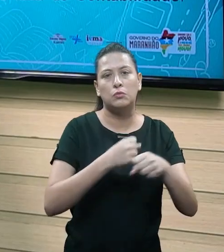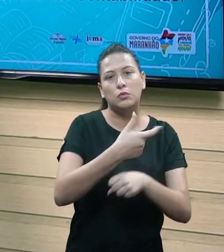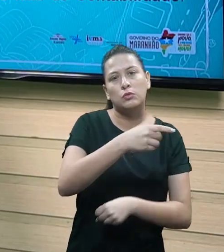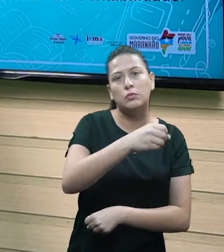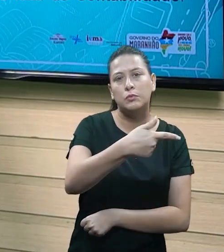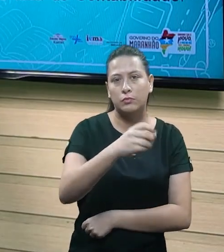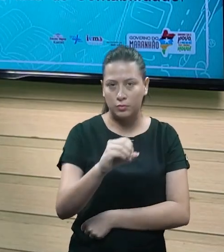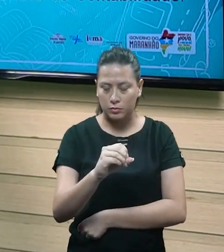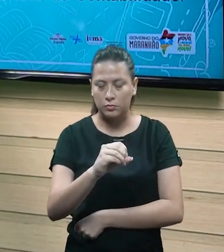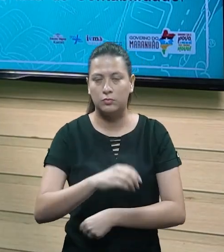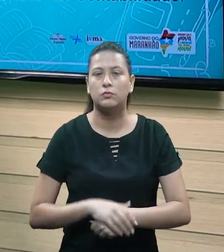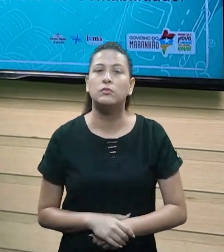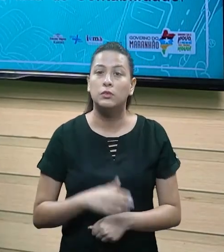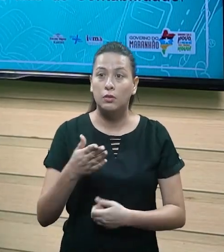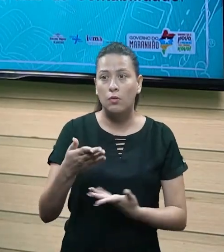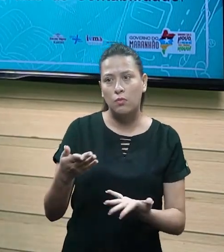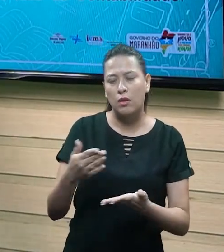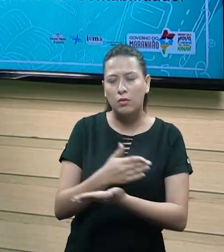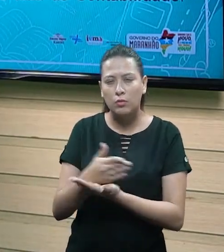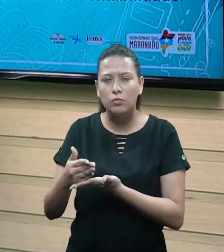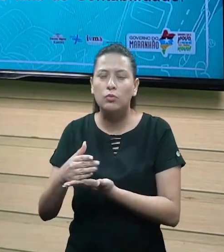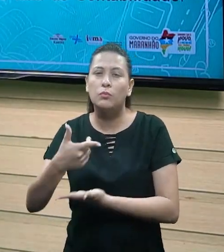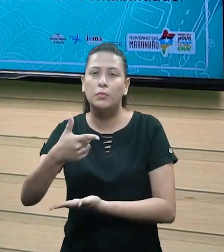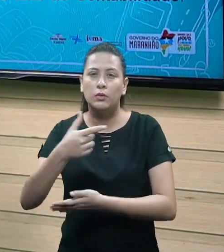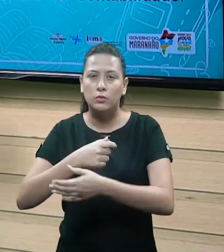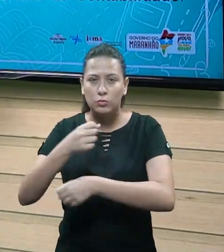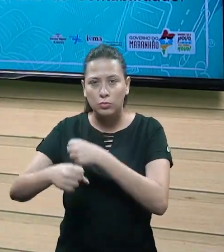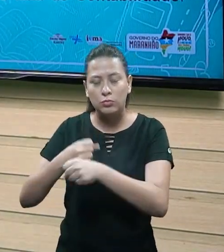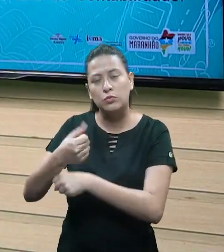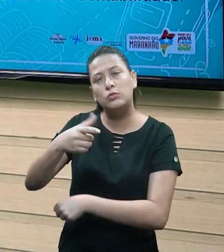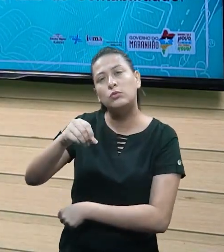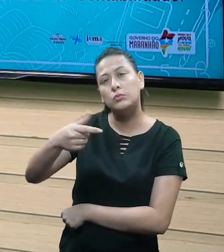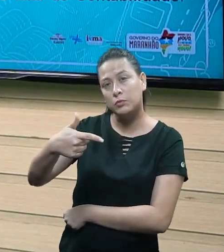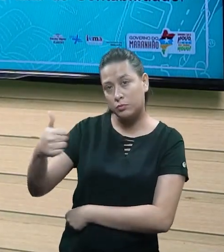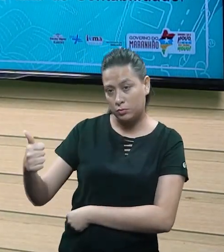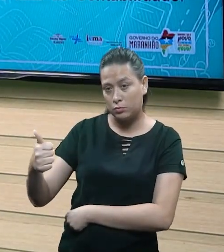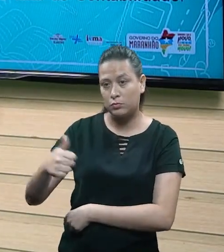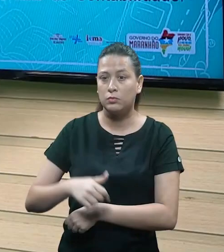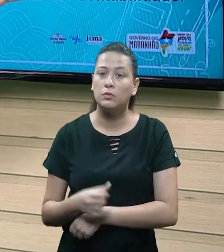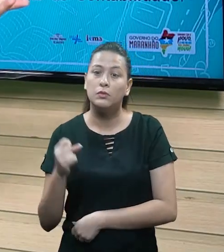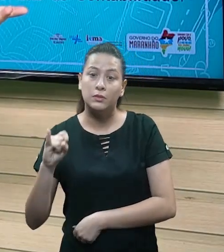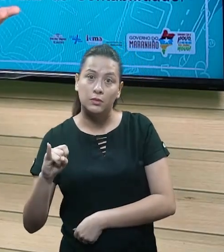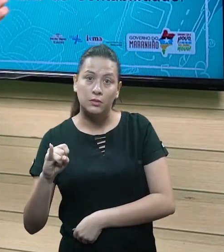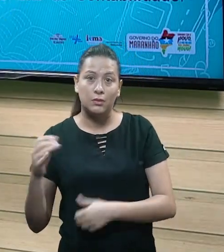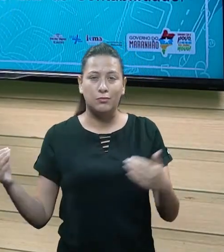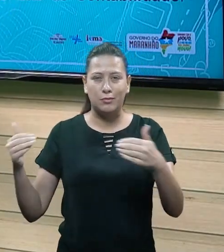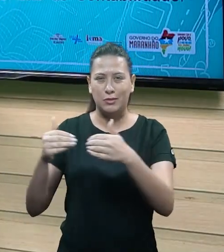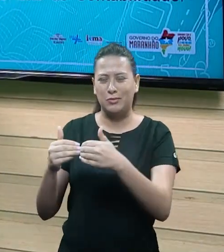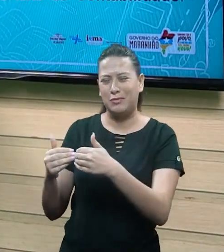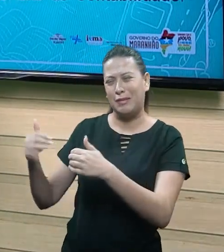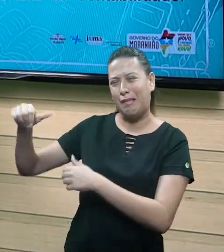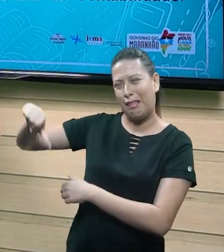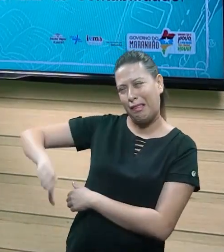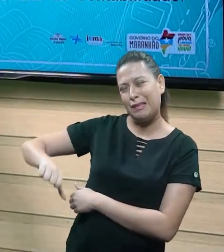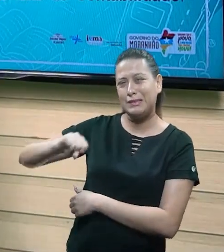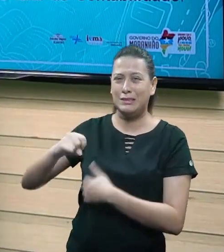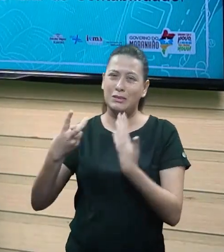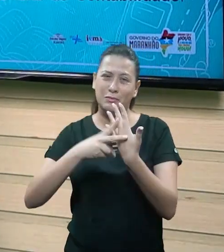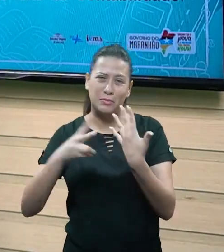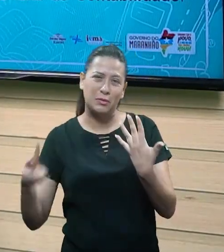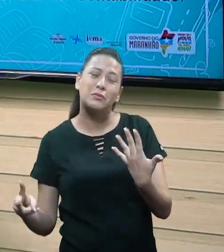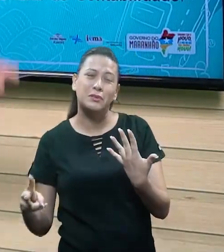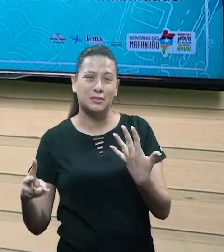início de 2021, a avaliação desse primeiro ano, a gente vai detectar, ok? Se ela teve esse fechamento, se teve um prejuízo